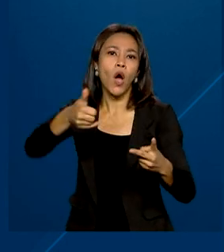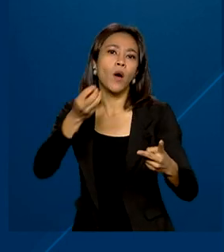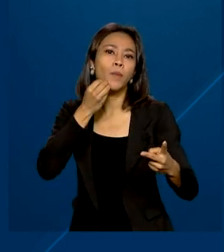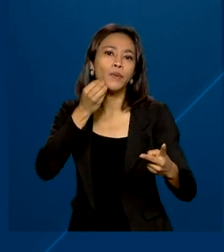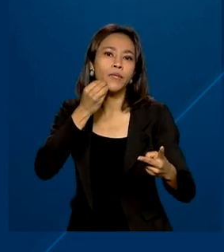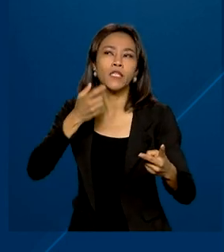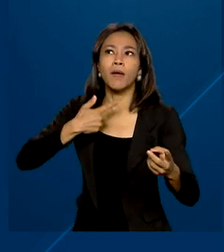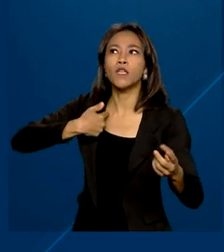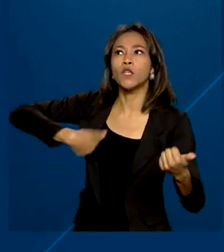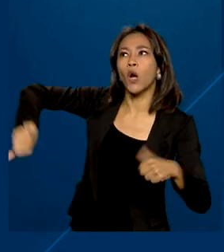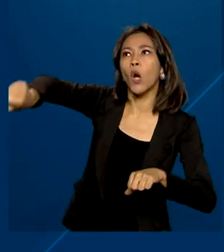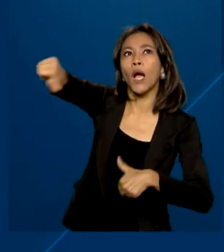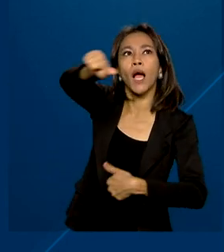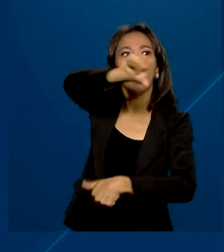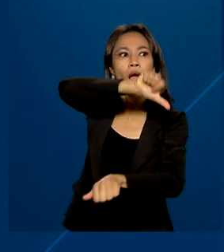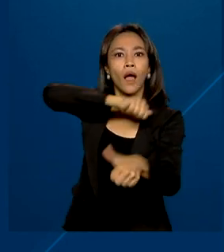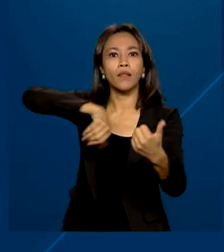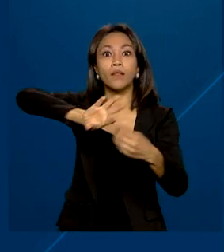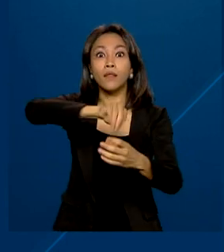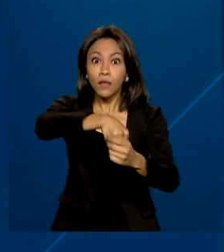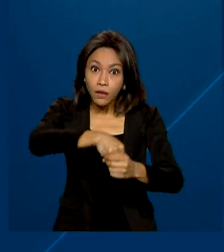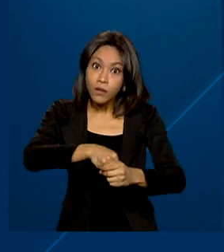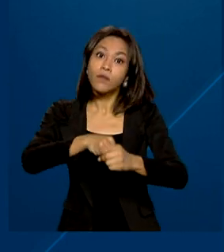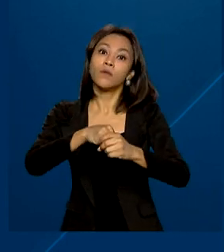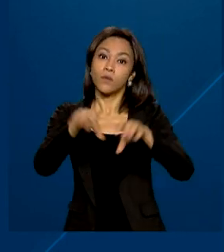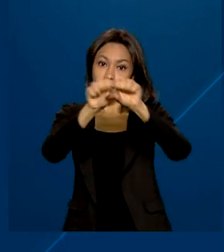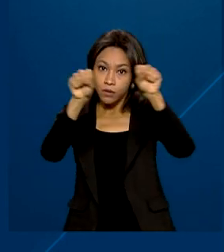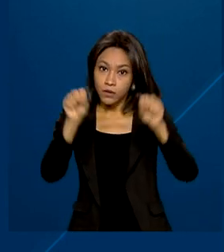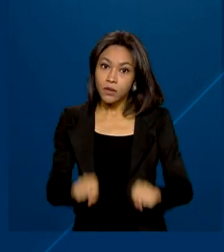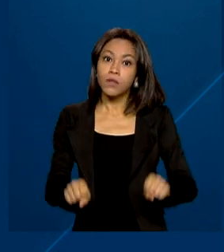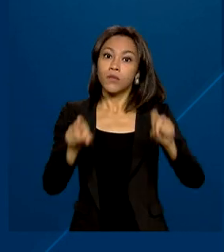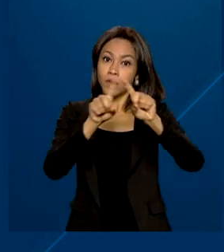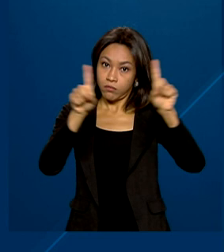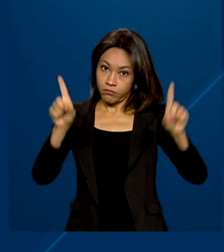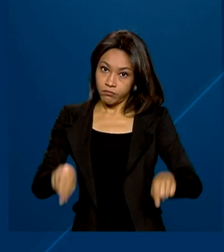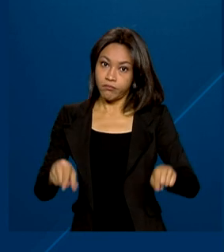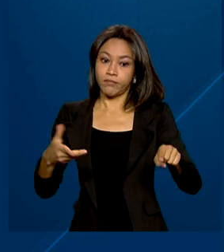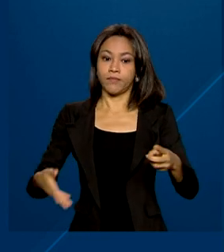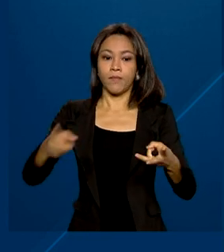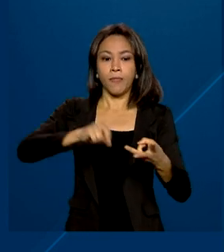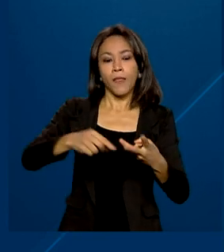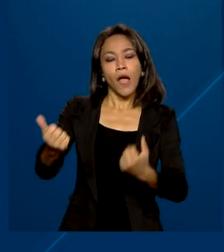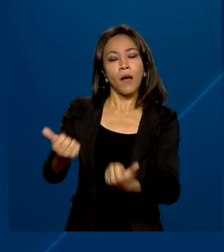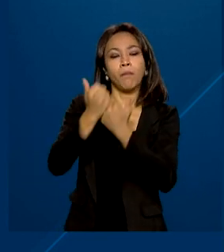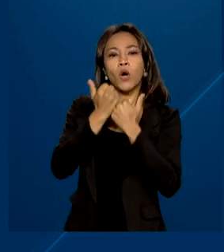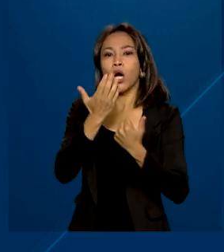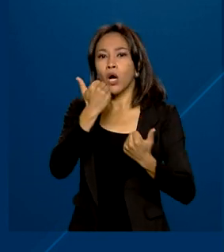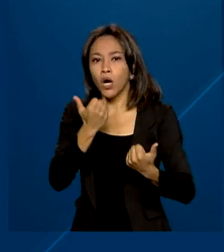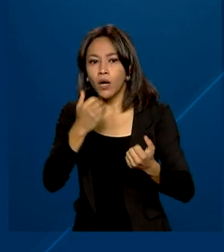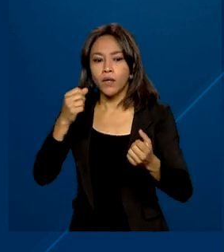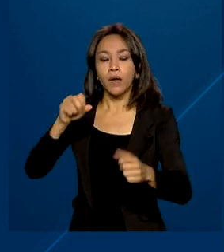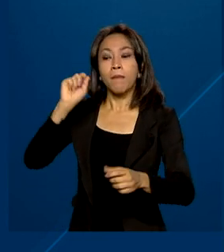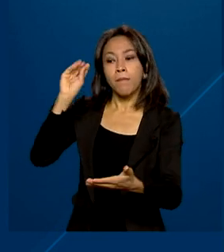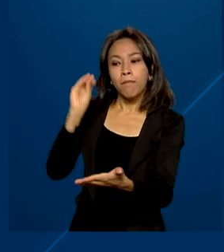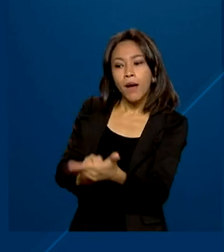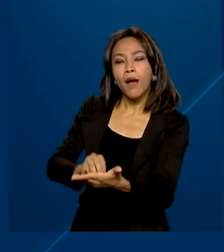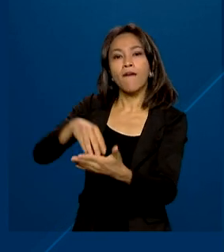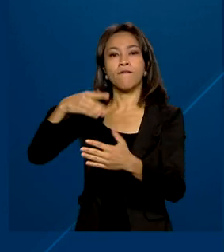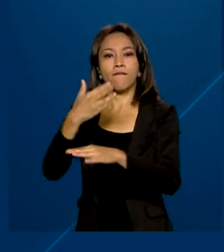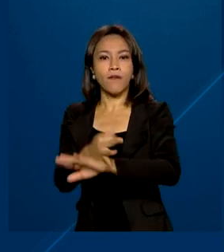movimentação dentro da administração pública federal, requisição de auxílio alimentação, marcação de férias,